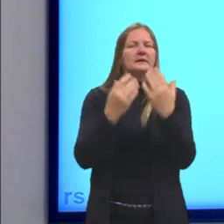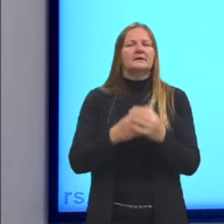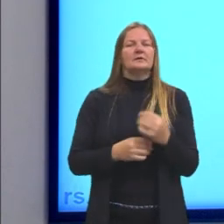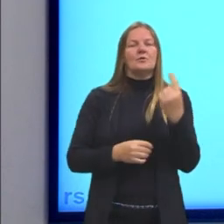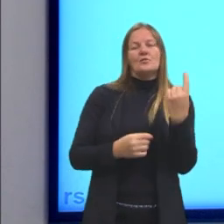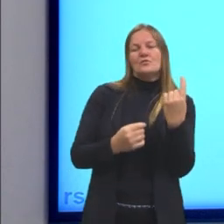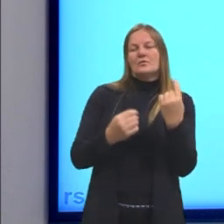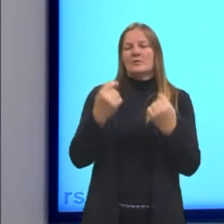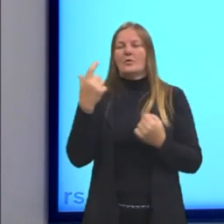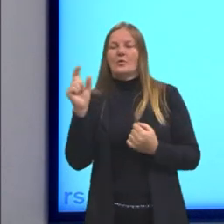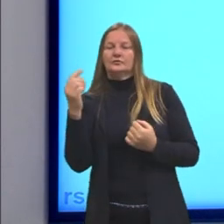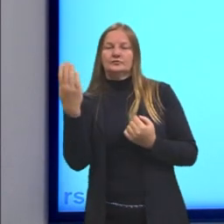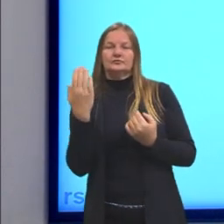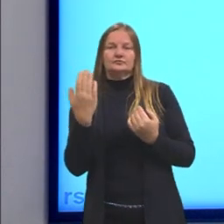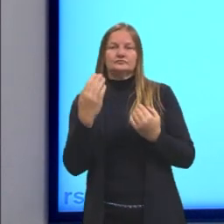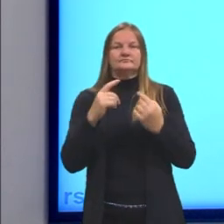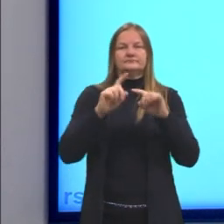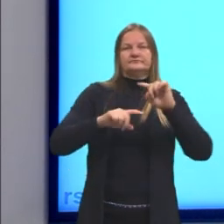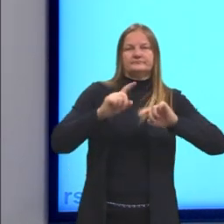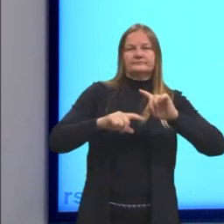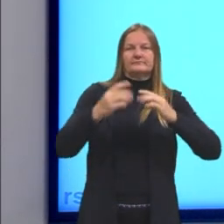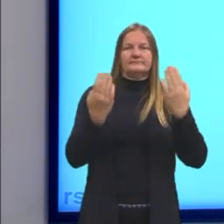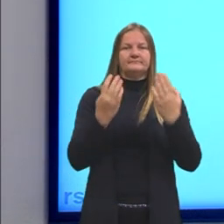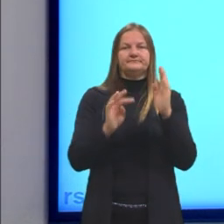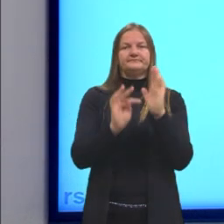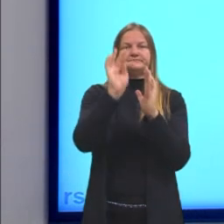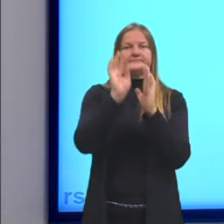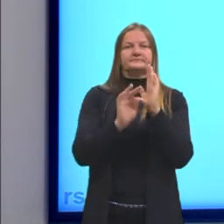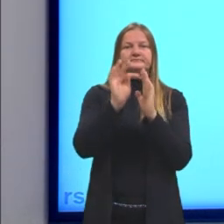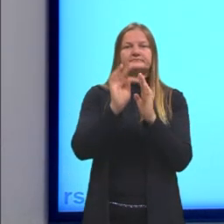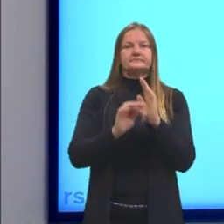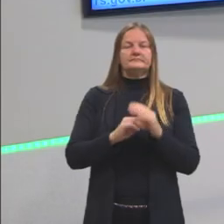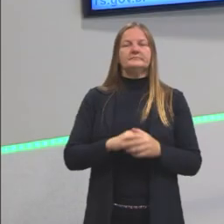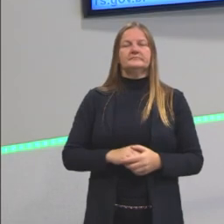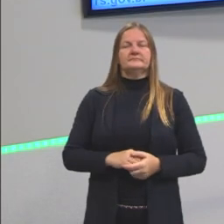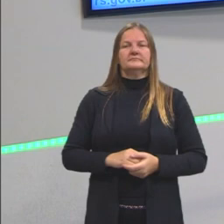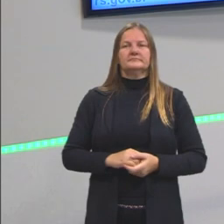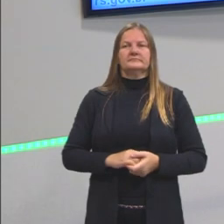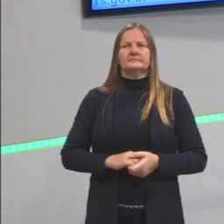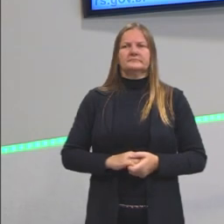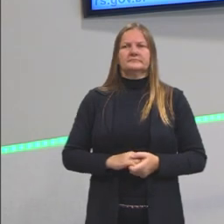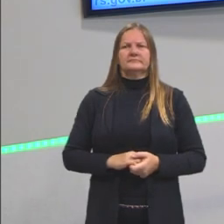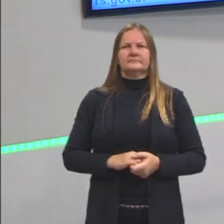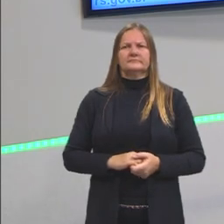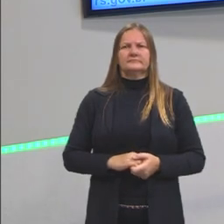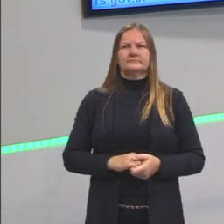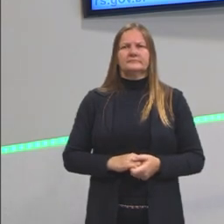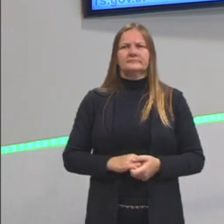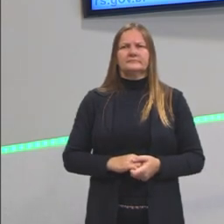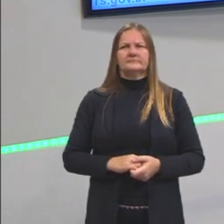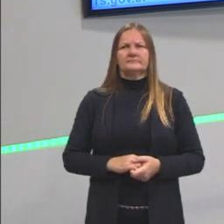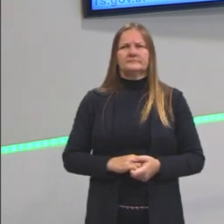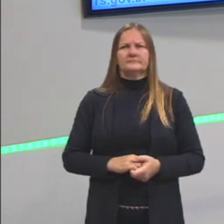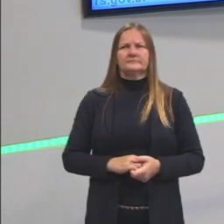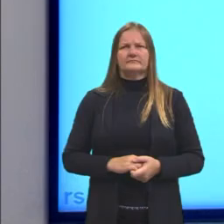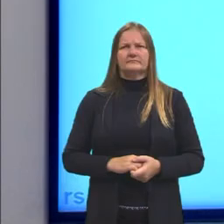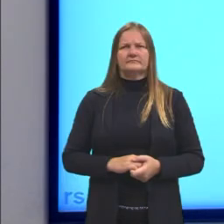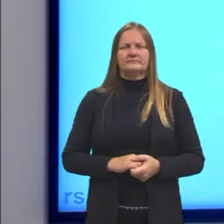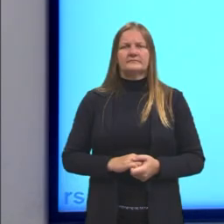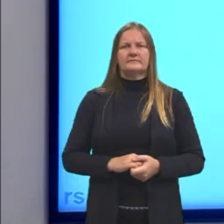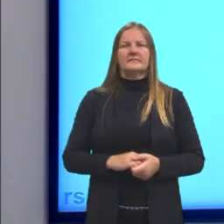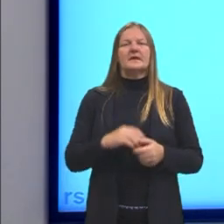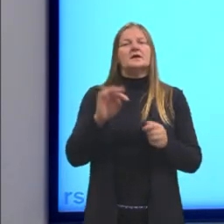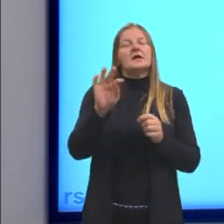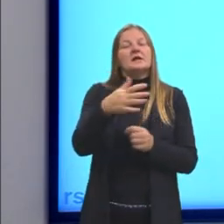outro corpo. A temperatura é chamada de temperatura. Certo? Então, a gente pode ter uma